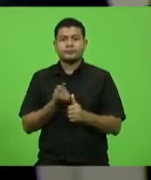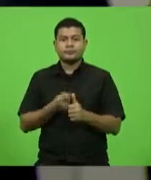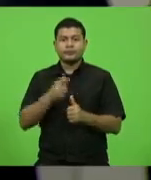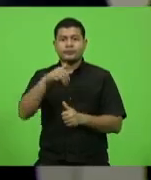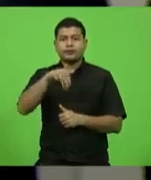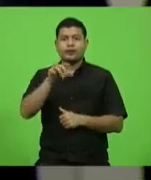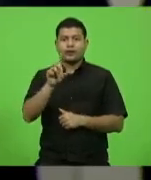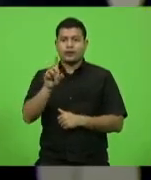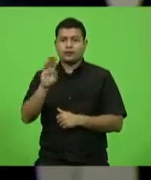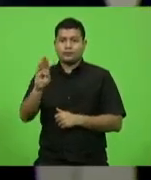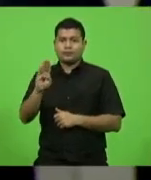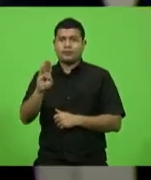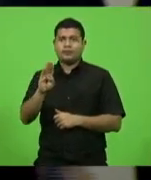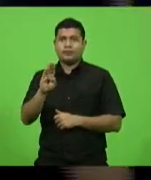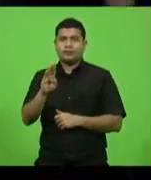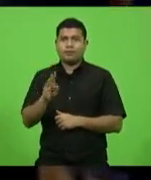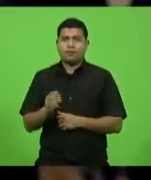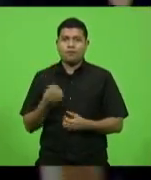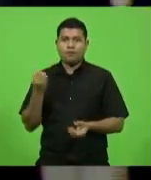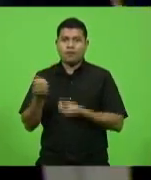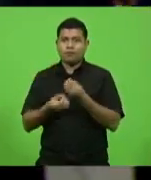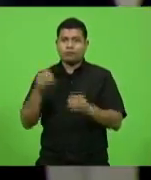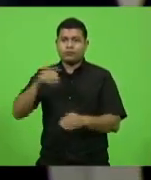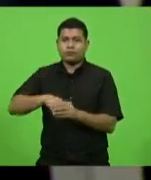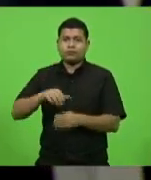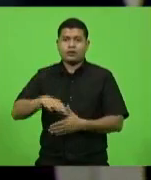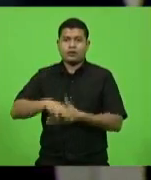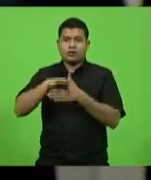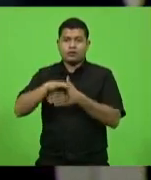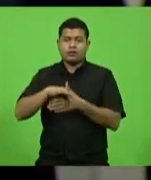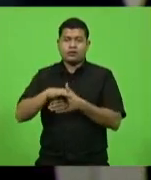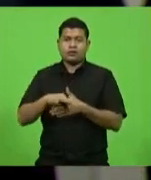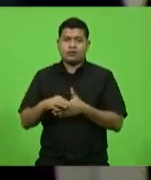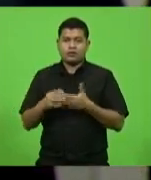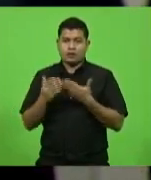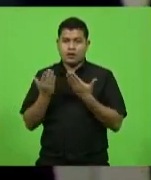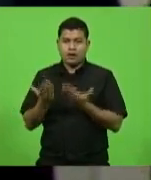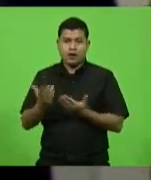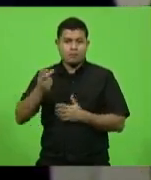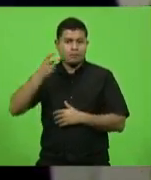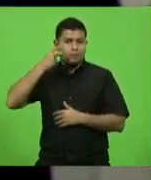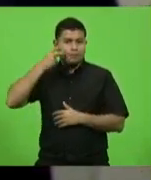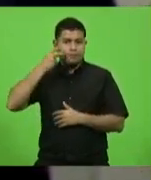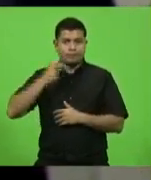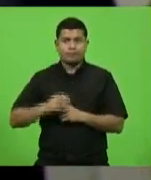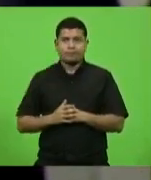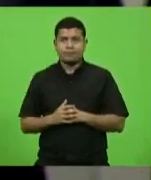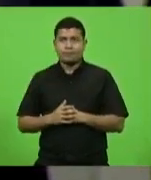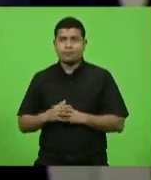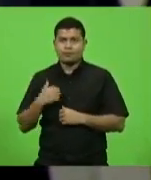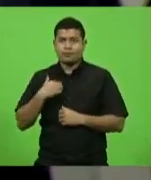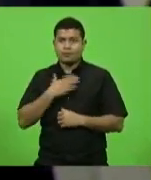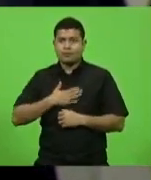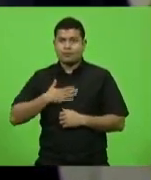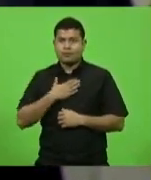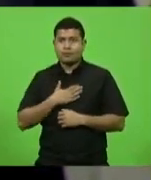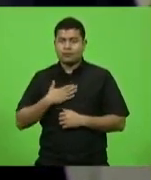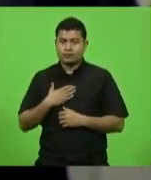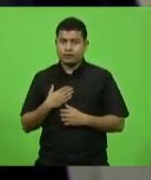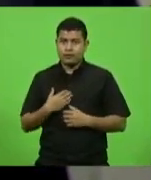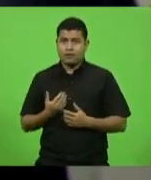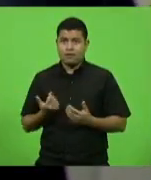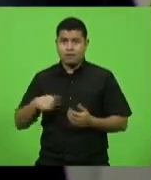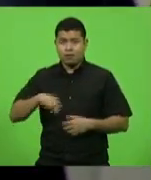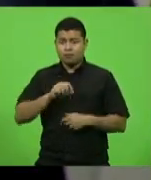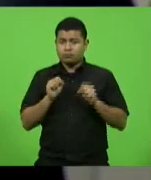MDB. Como voto o líder, deputado Luiz Fernando Vampiro. Eu gostaria, nobre deputado, que nós pudéssemos